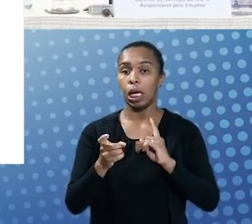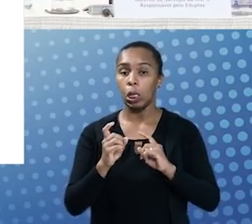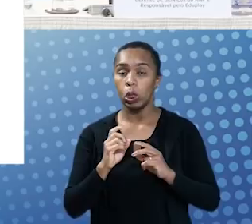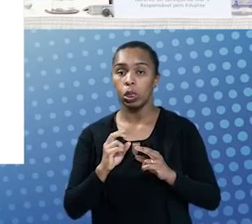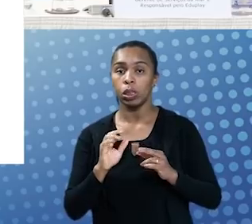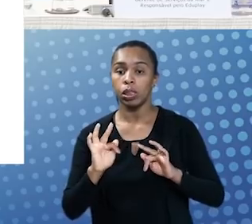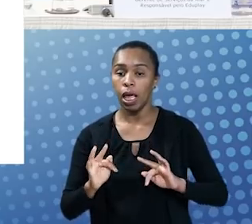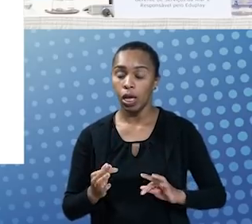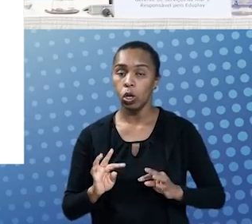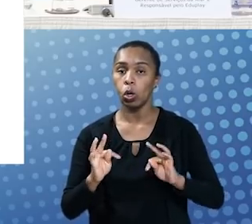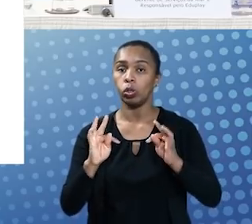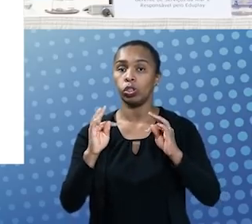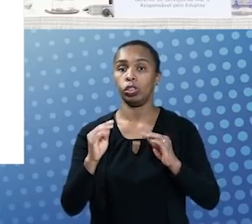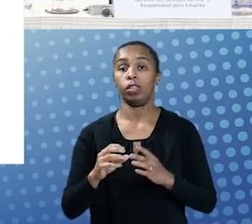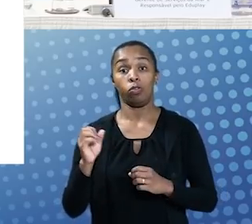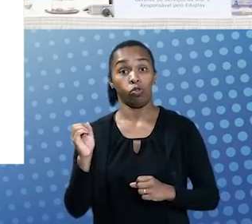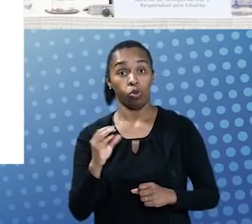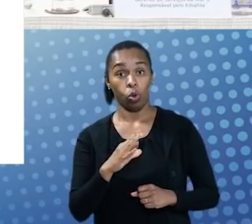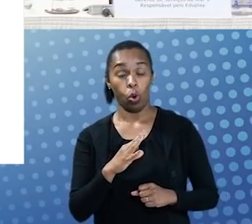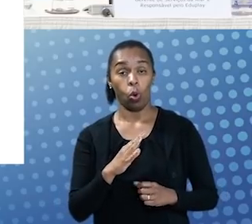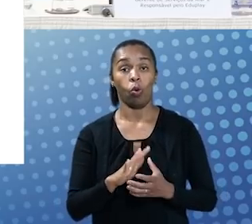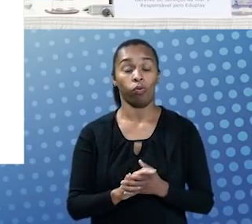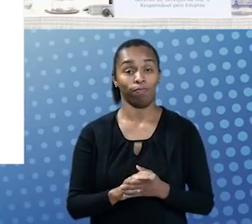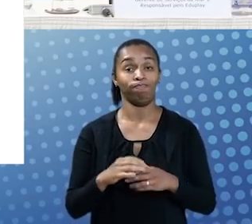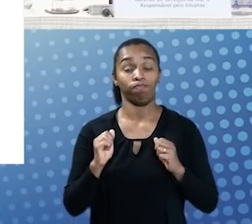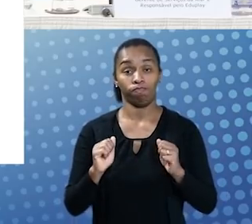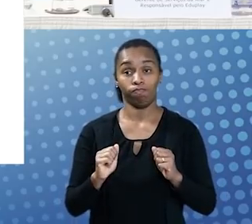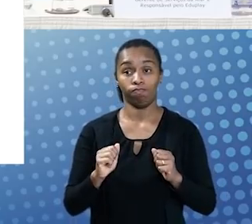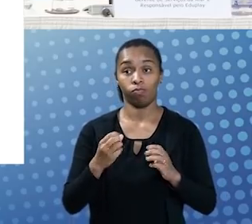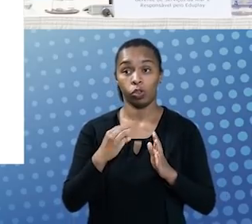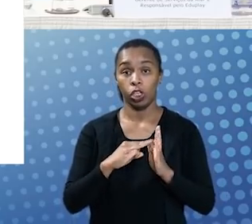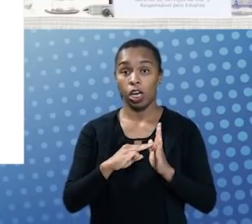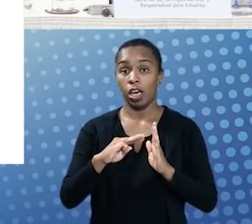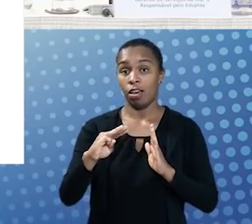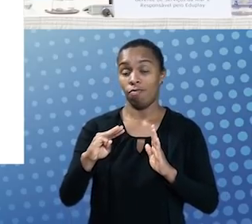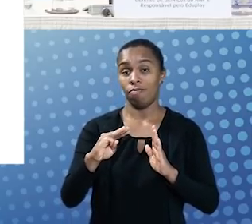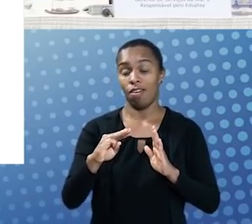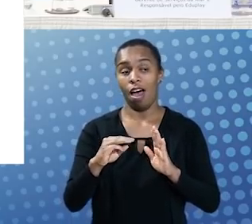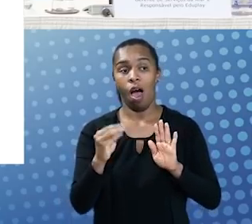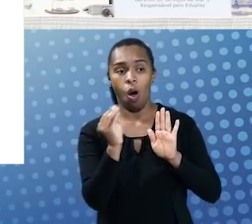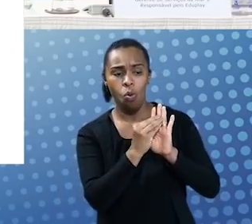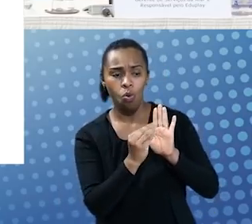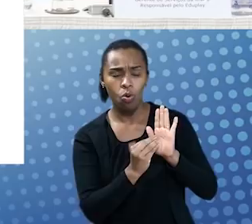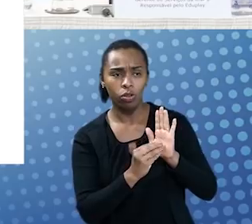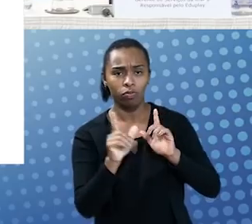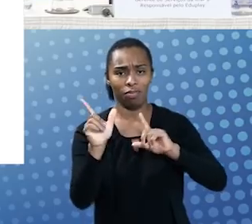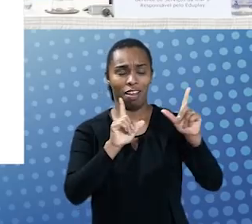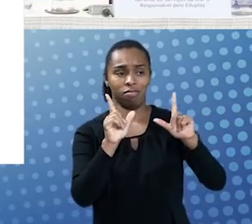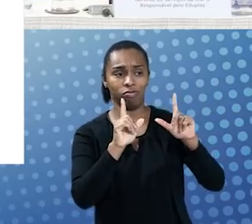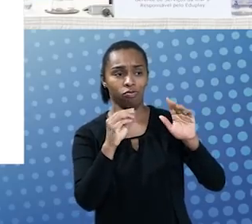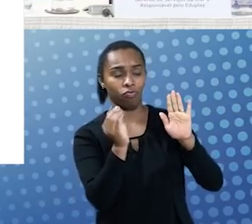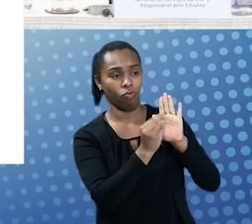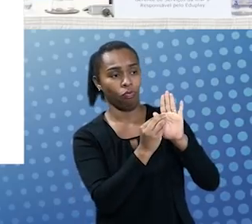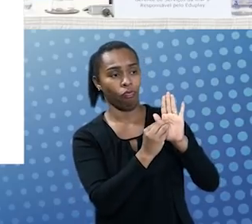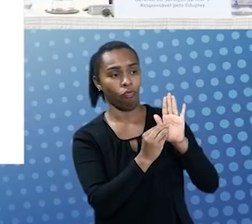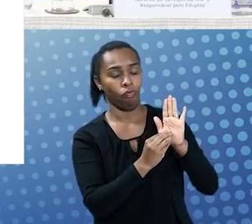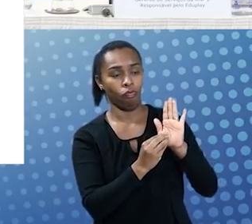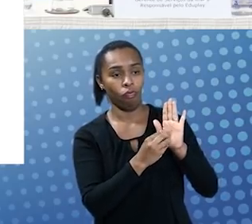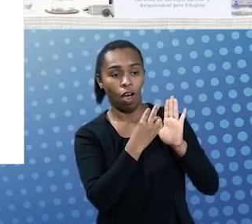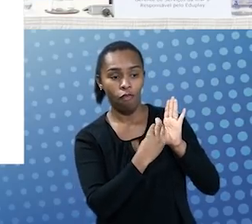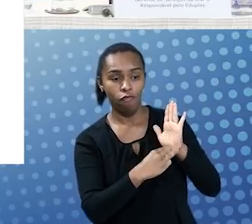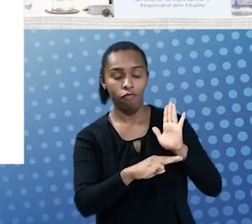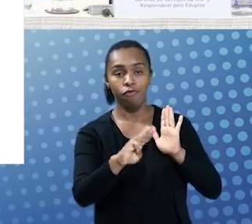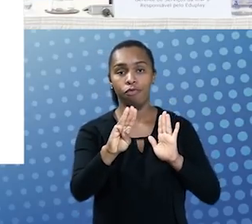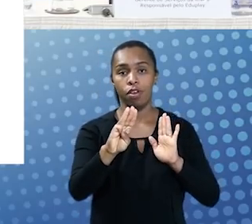então, é possível você enviar, por exemplo, o conteúdo que você está assistindo, seja no mobile ou seja no